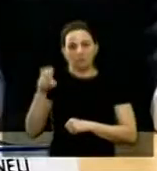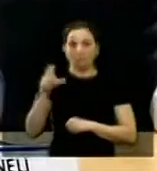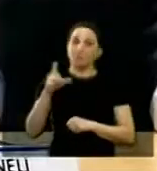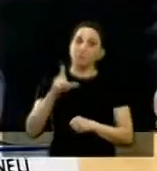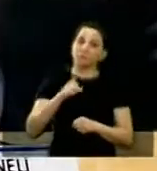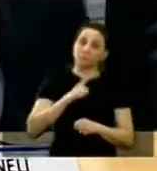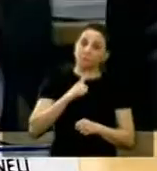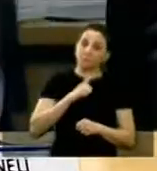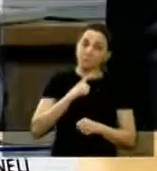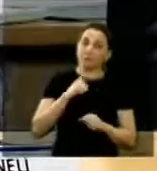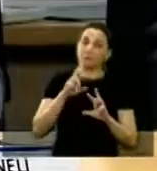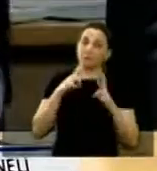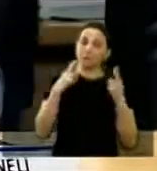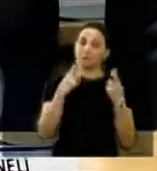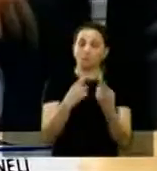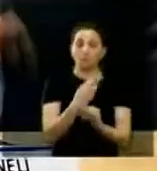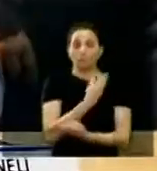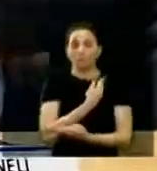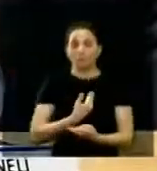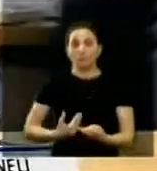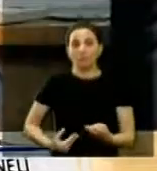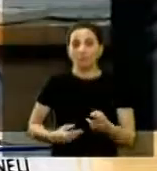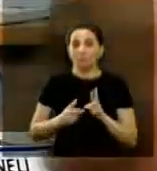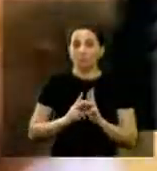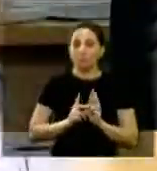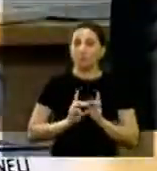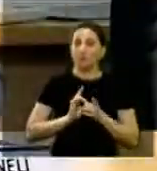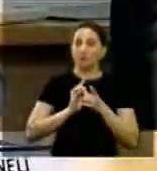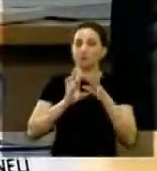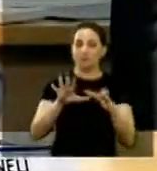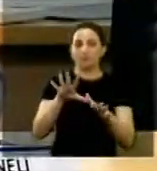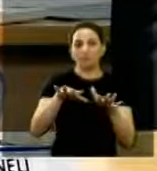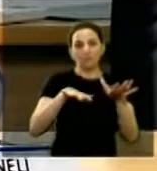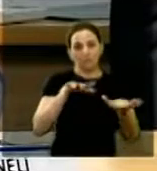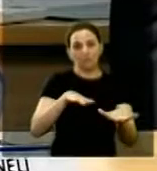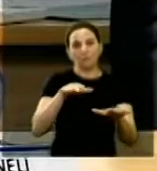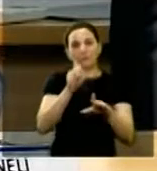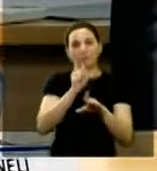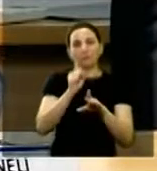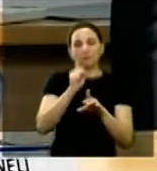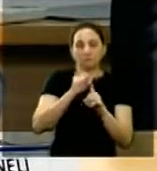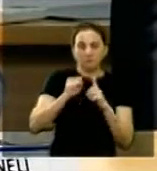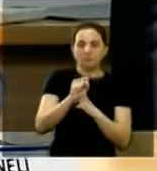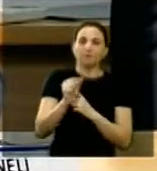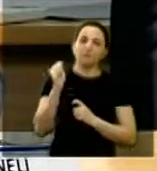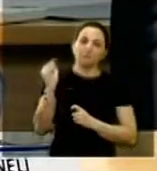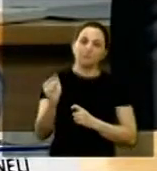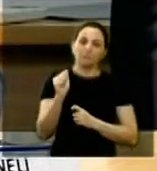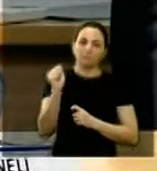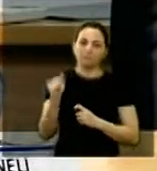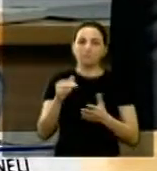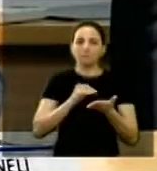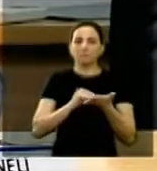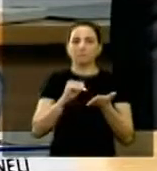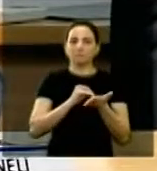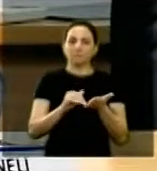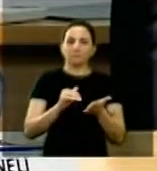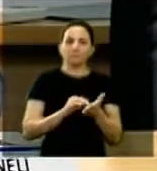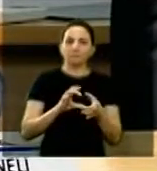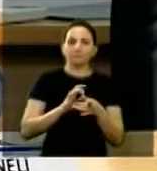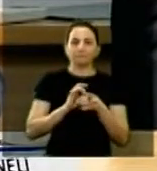da realização de audiências públicas envolvendo movimentos sociais associações de classe secretarias